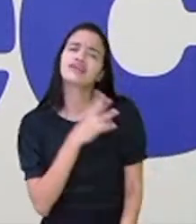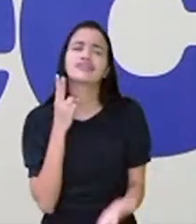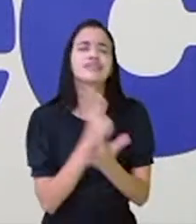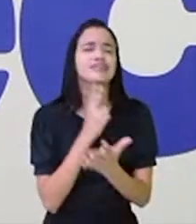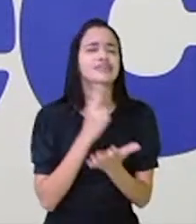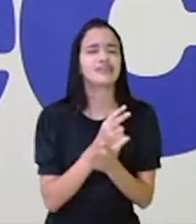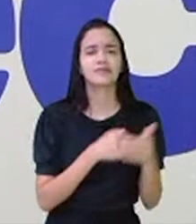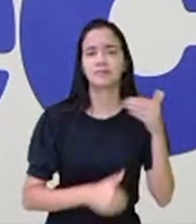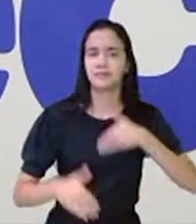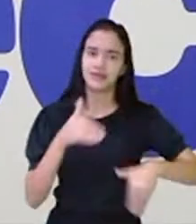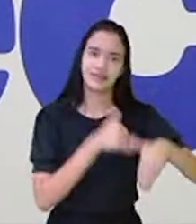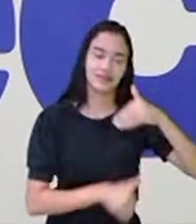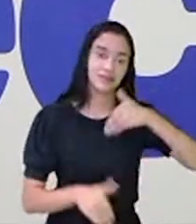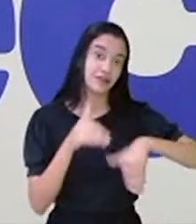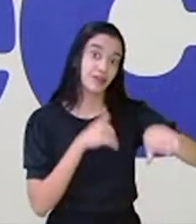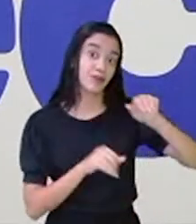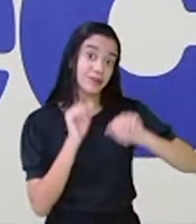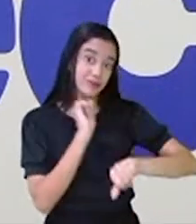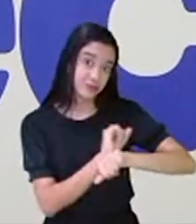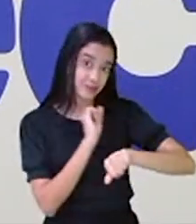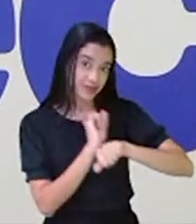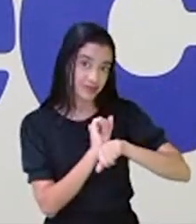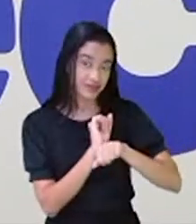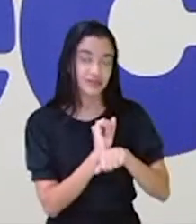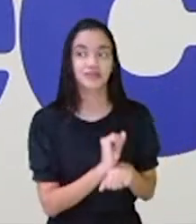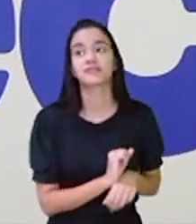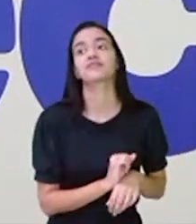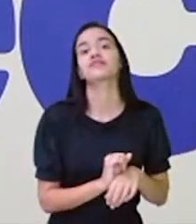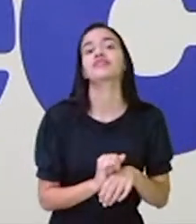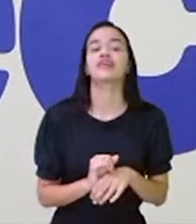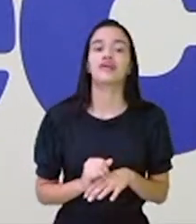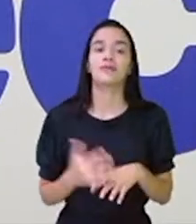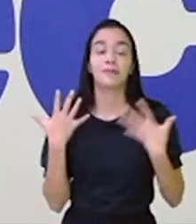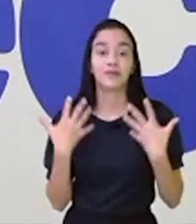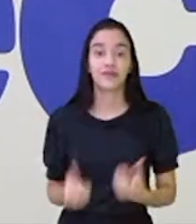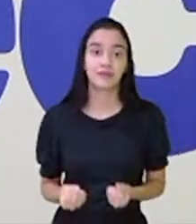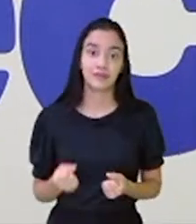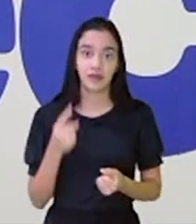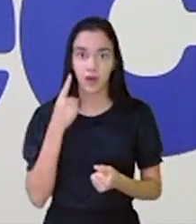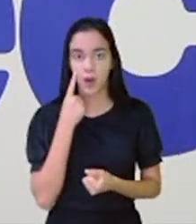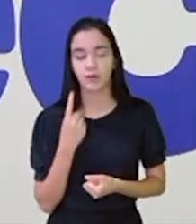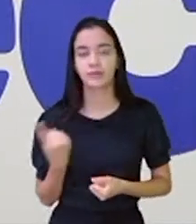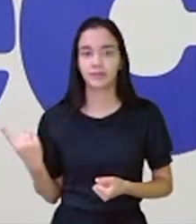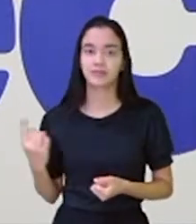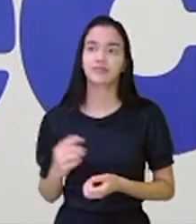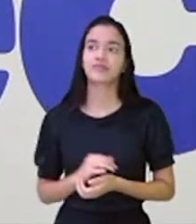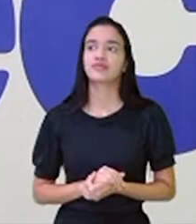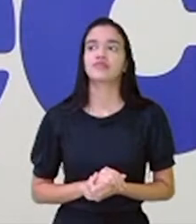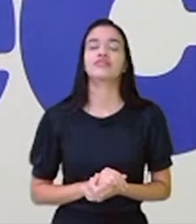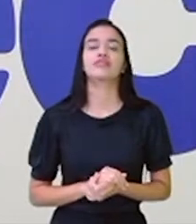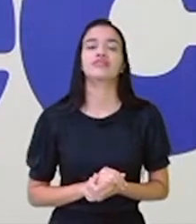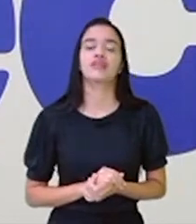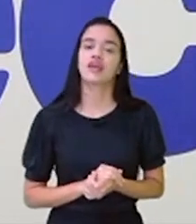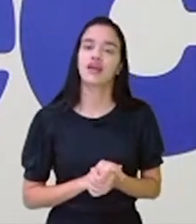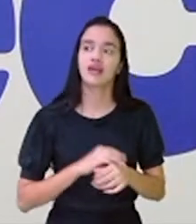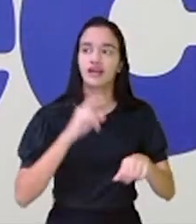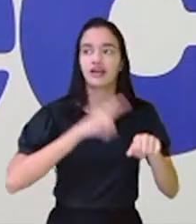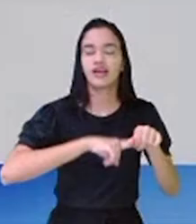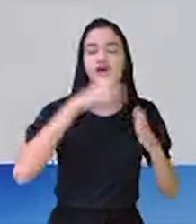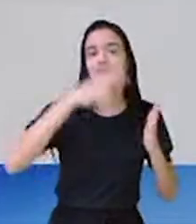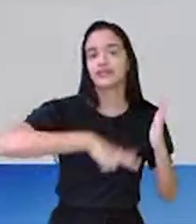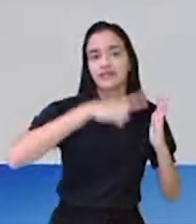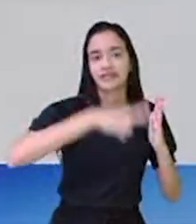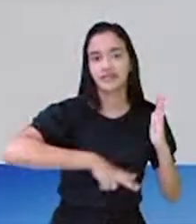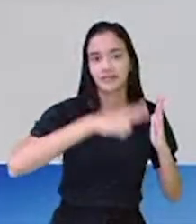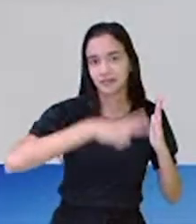participando. Eu estou aguardando, viu? Então, está certo. Vamos embora. Olha só. Vamos para a nossa hora da